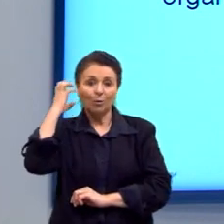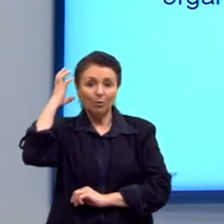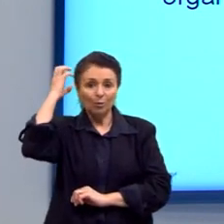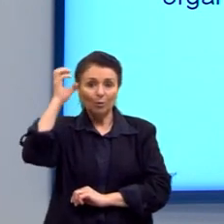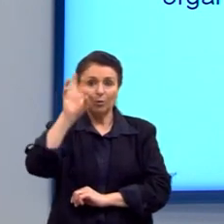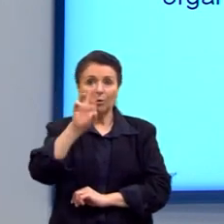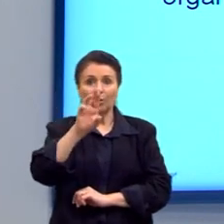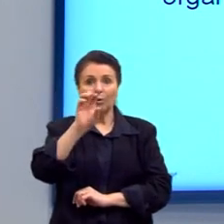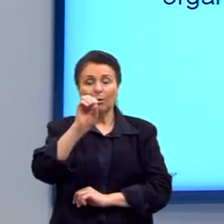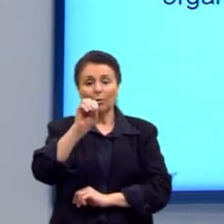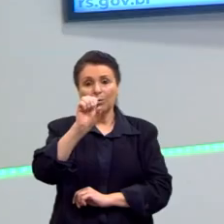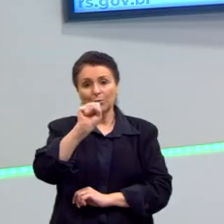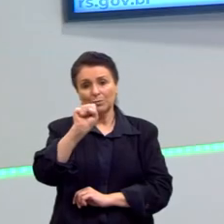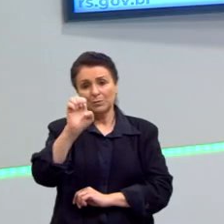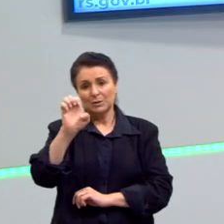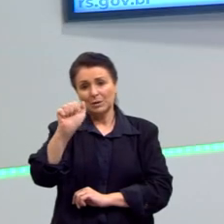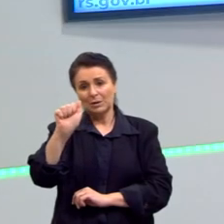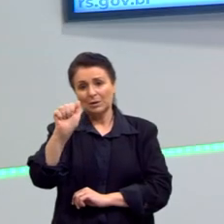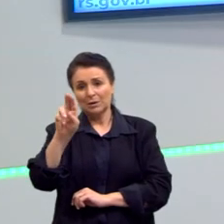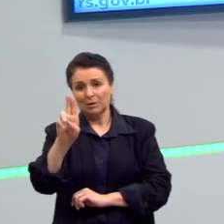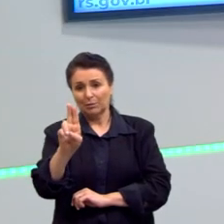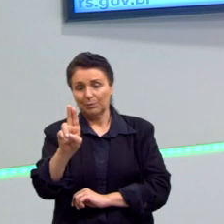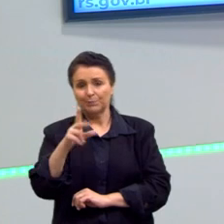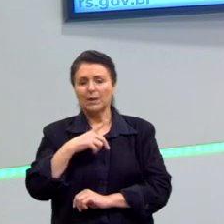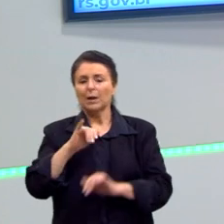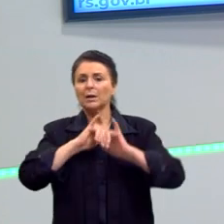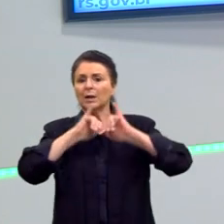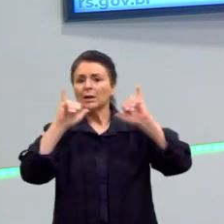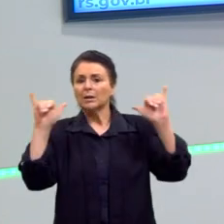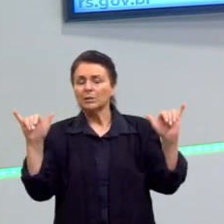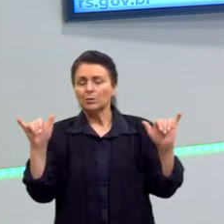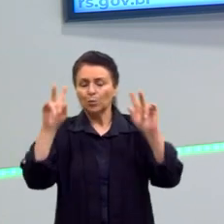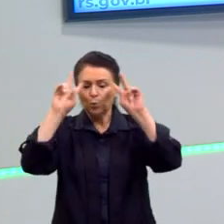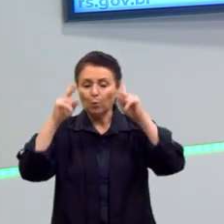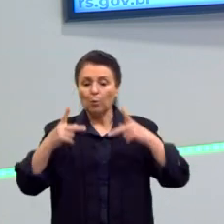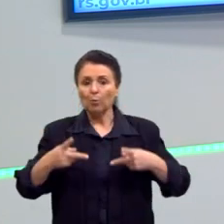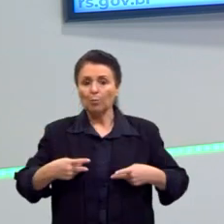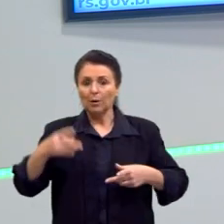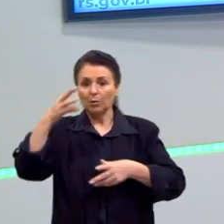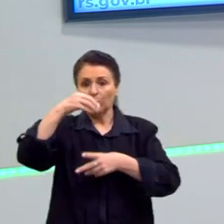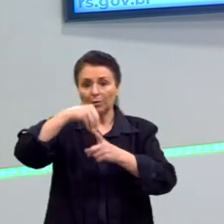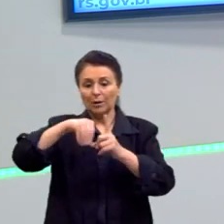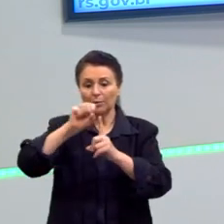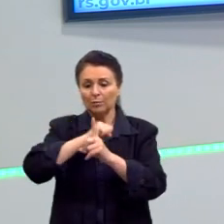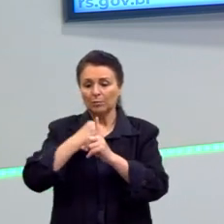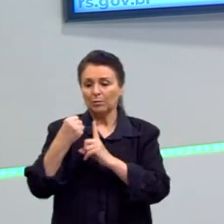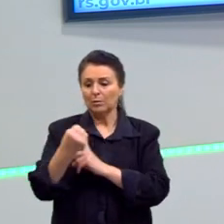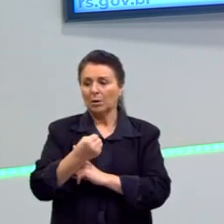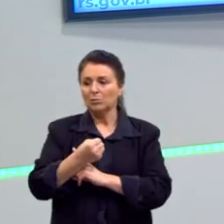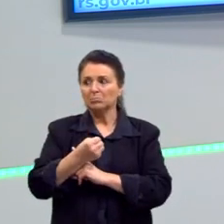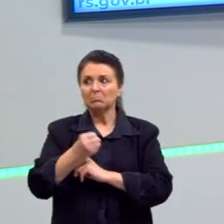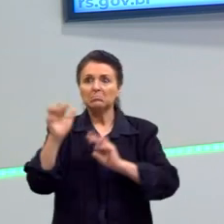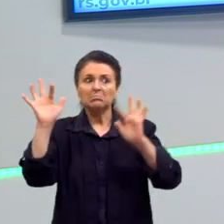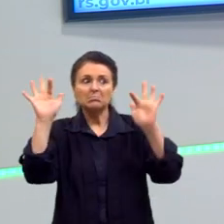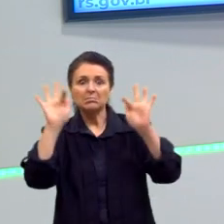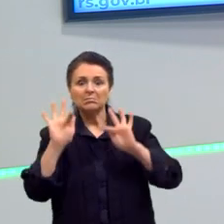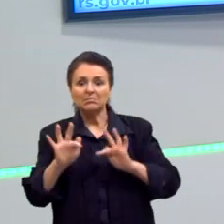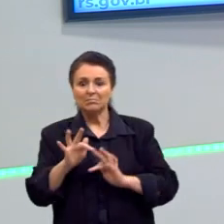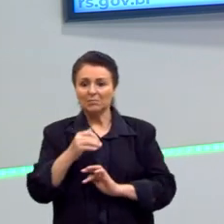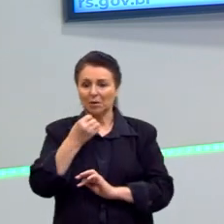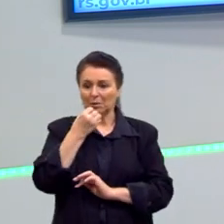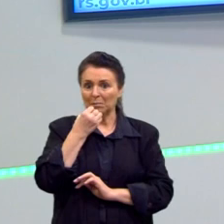dizer que o ser humano, em sociedade, ele era feliz, era bom, o bom selvagem.